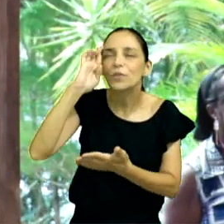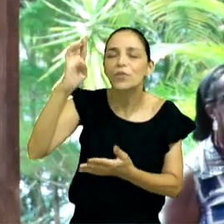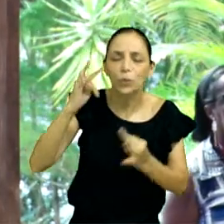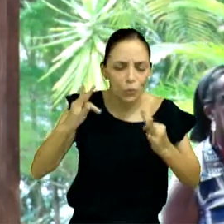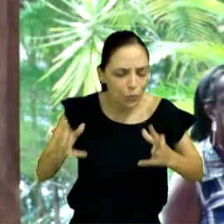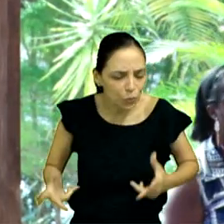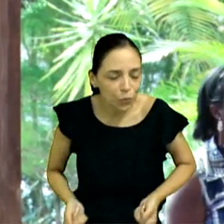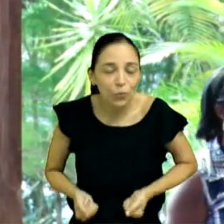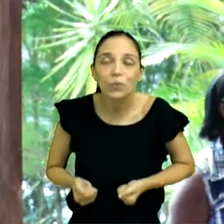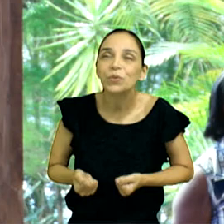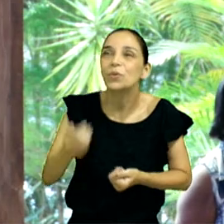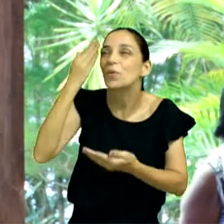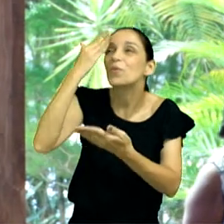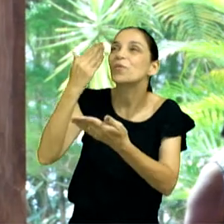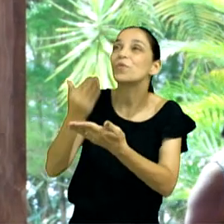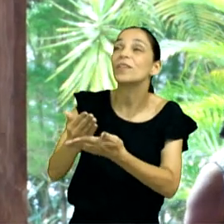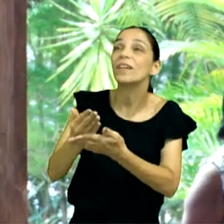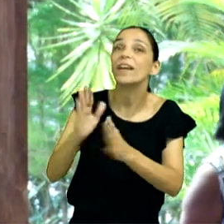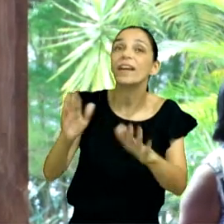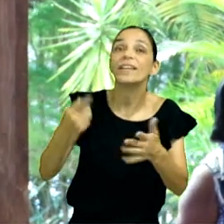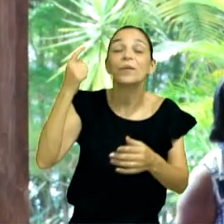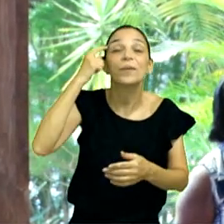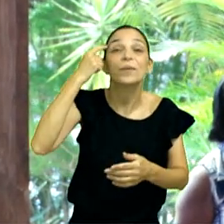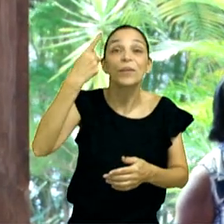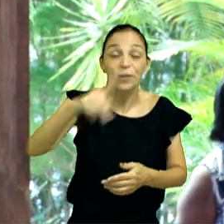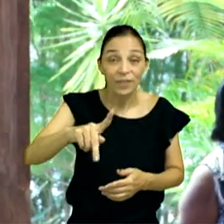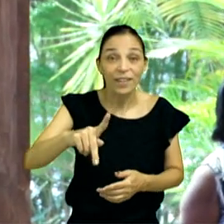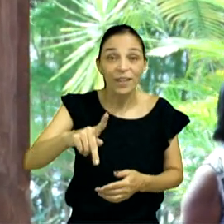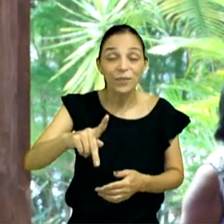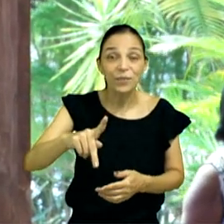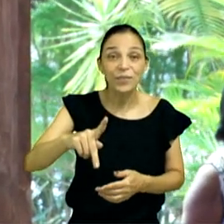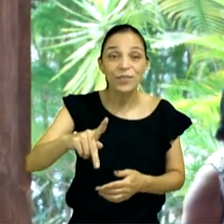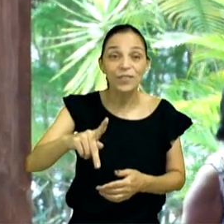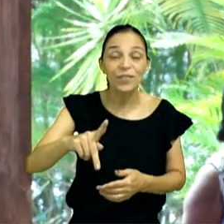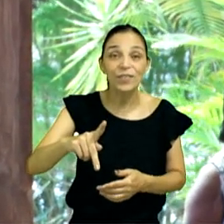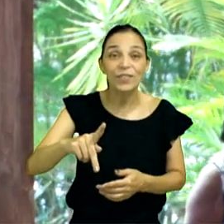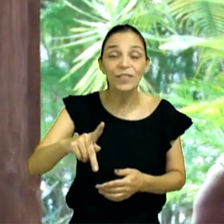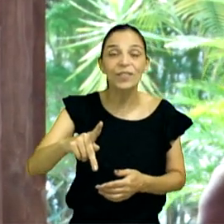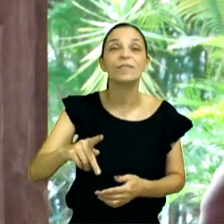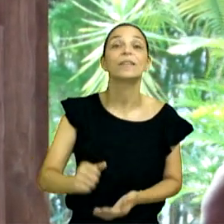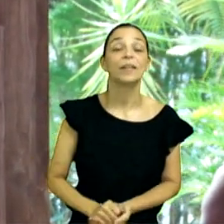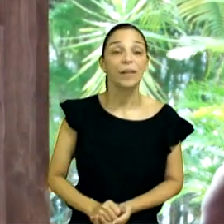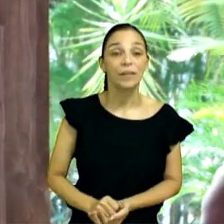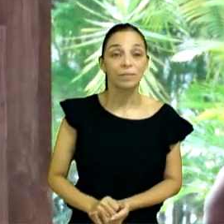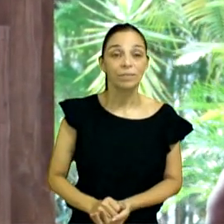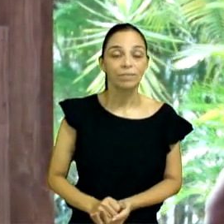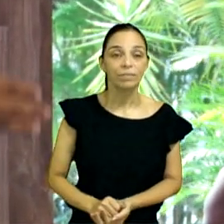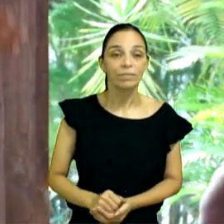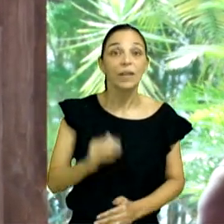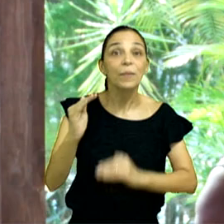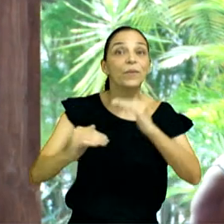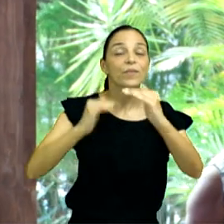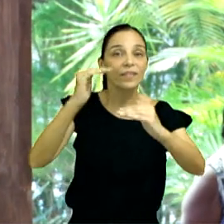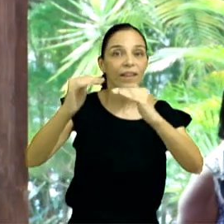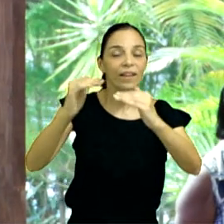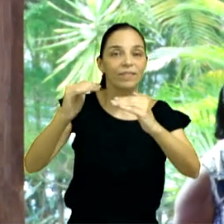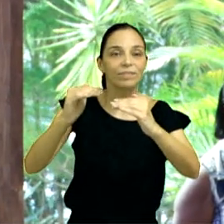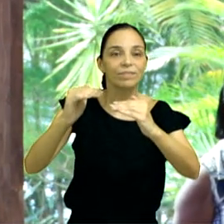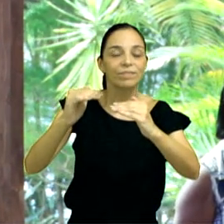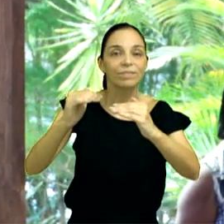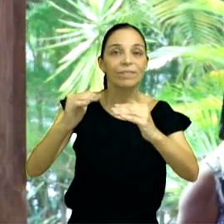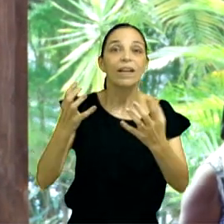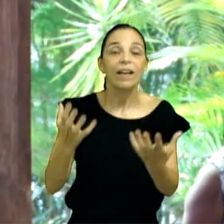pensamentos serão estabelecidos, quer pensar bem, quer ter ideias de Deus, faça